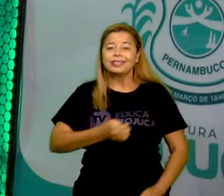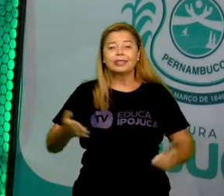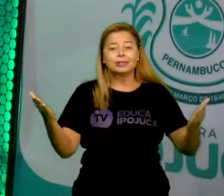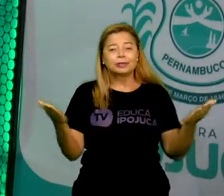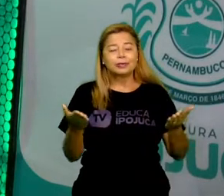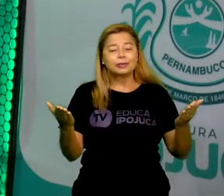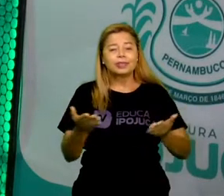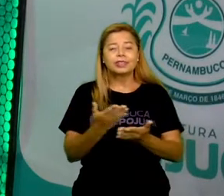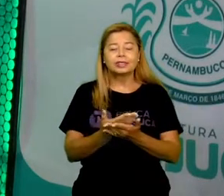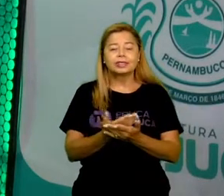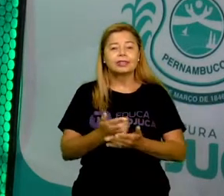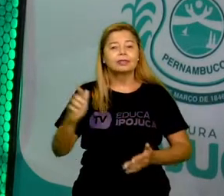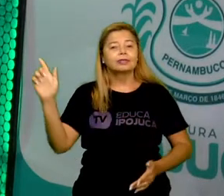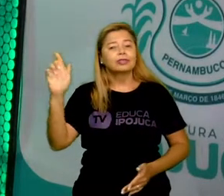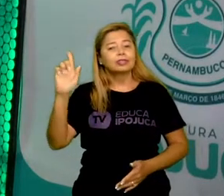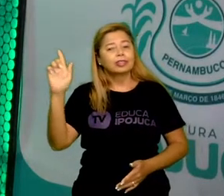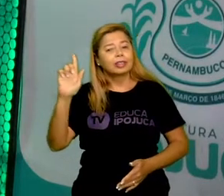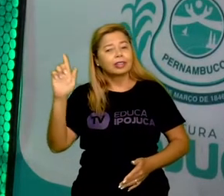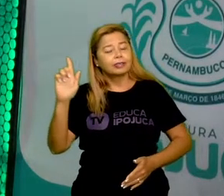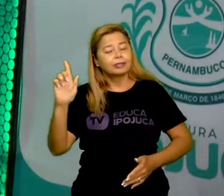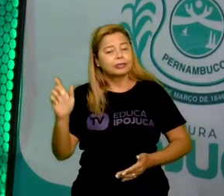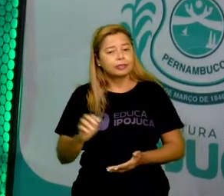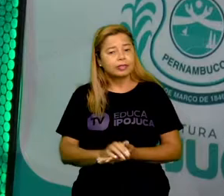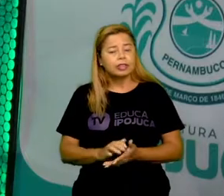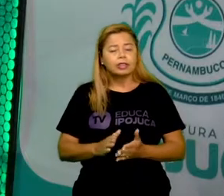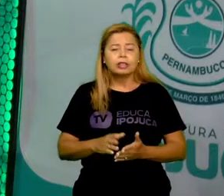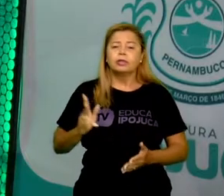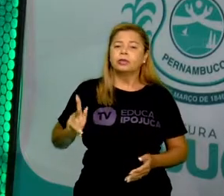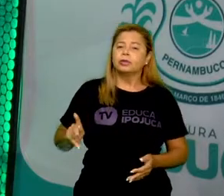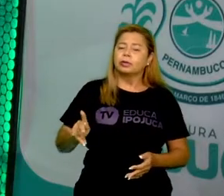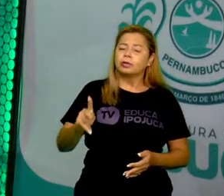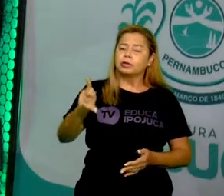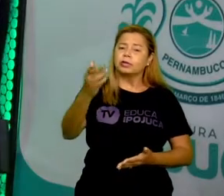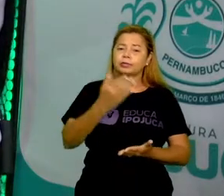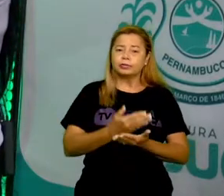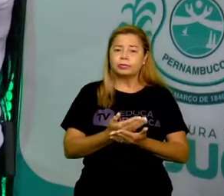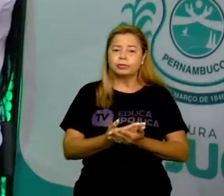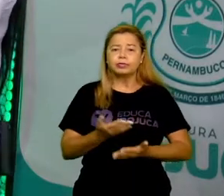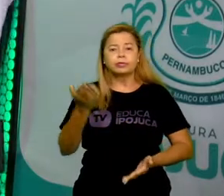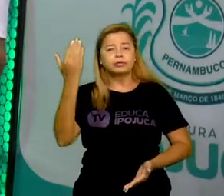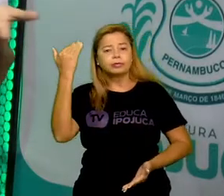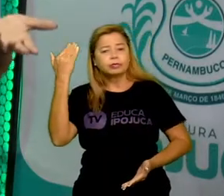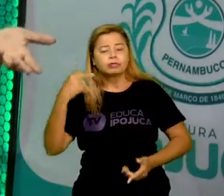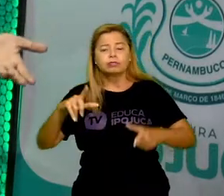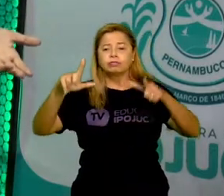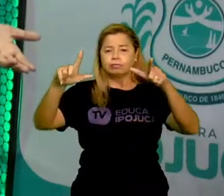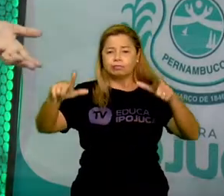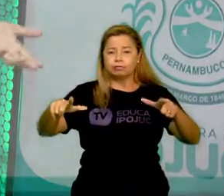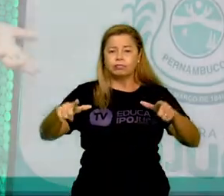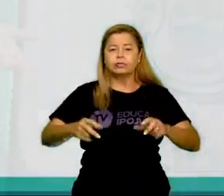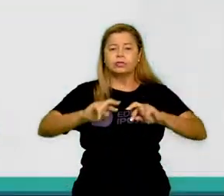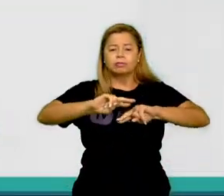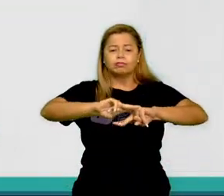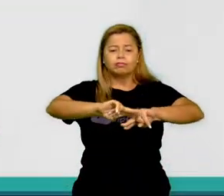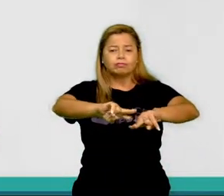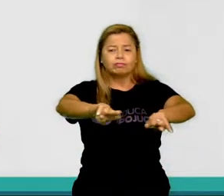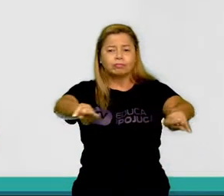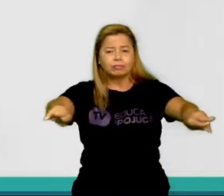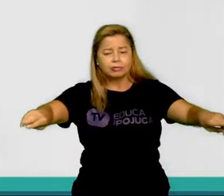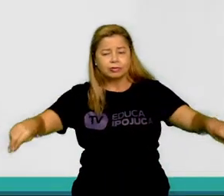Hoje nós vamos dar um pouco de continuidade àquela aula passada sobre território e diversidade cultural.